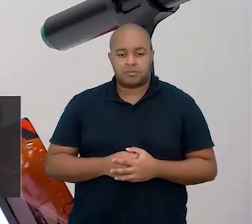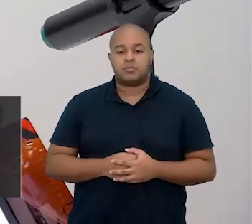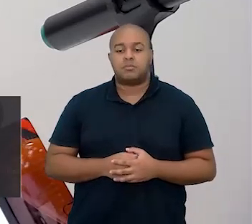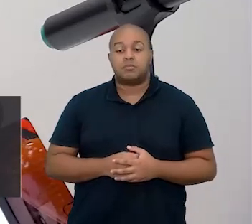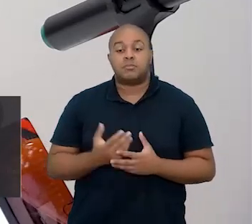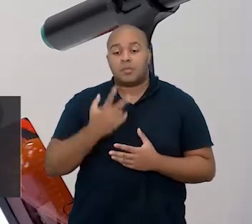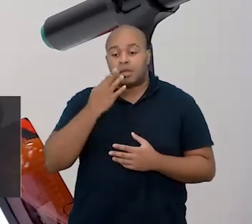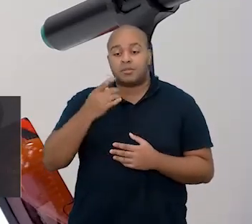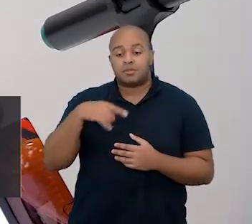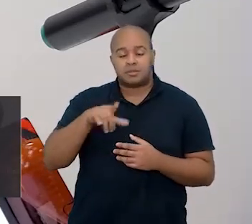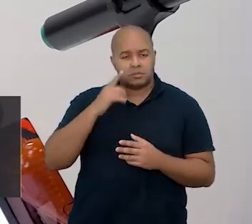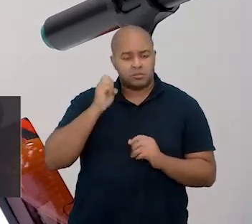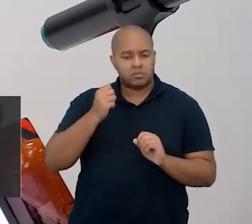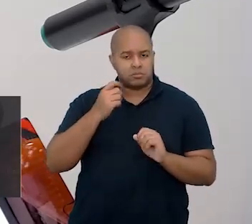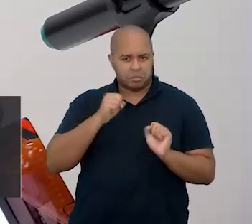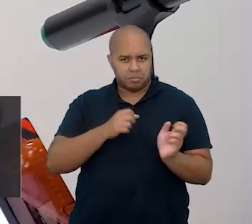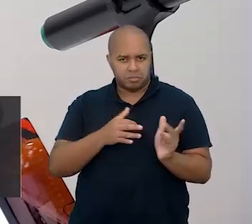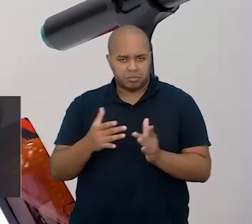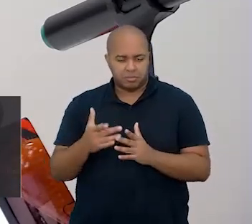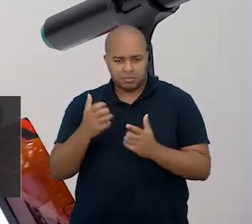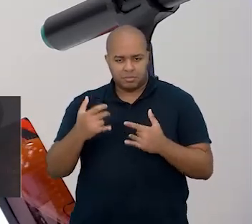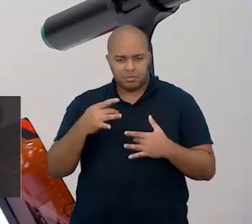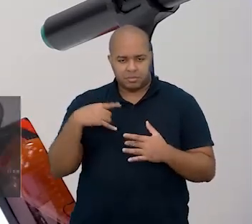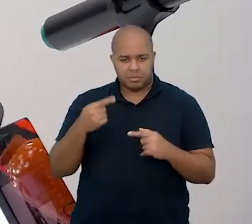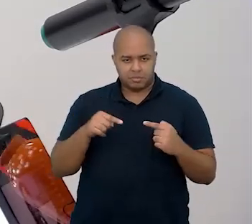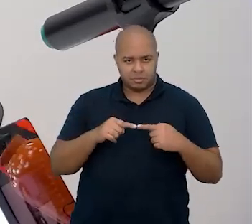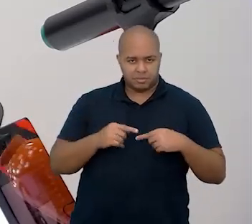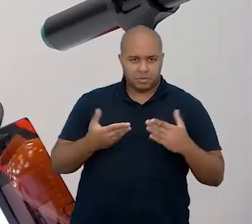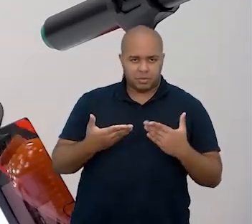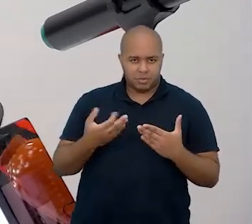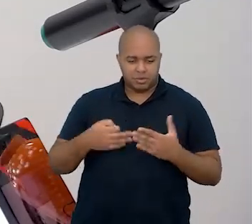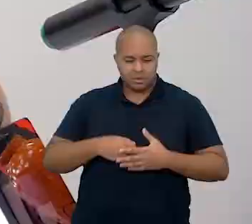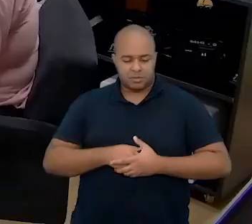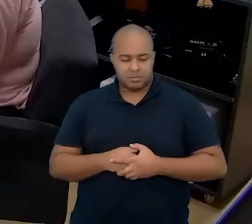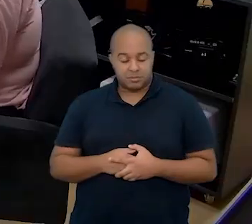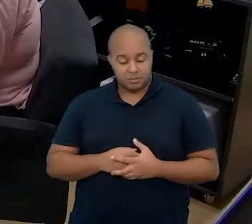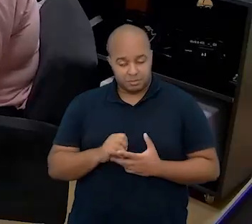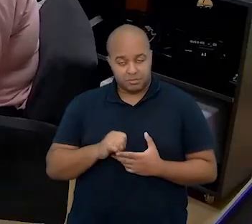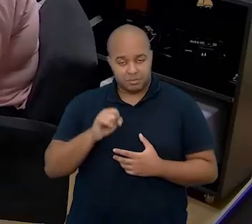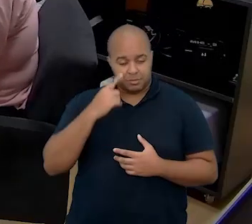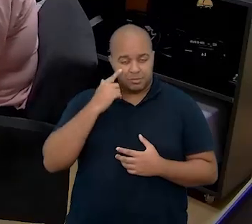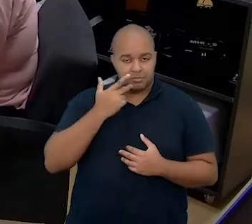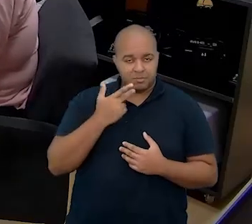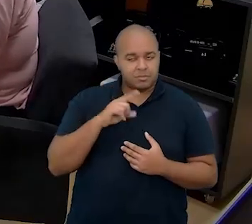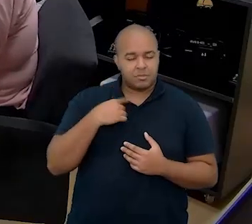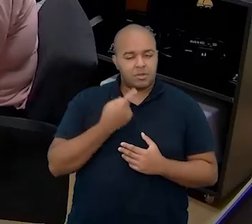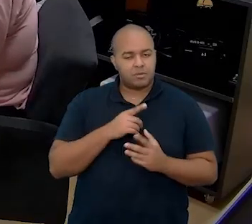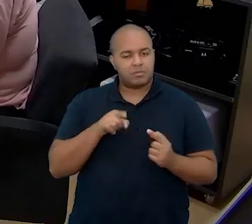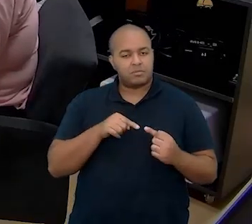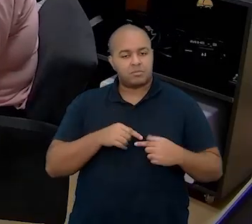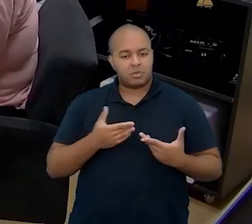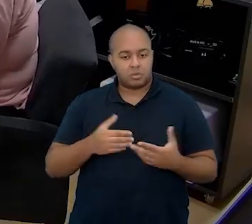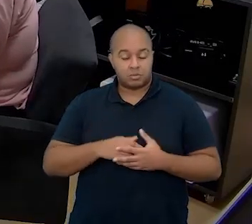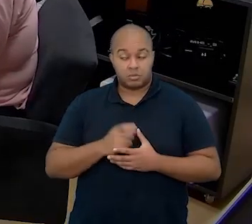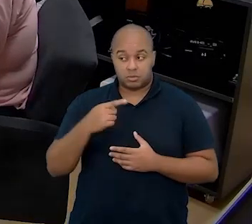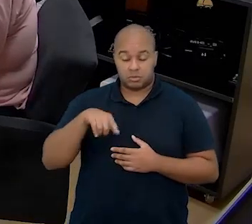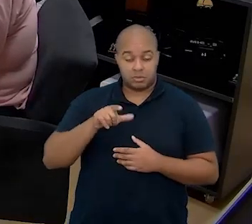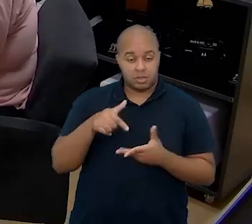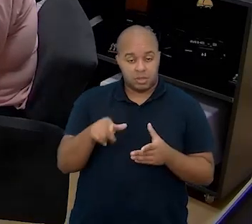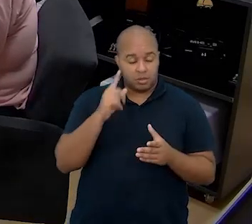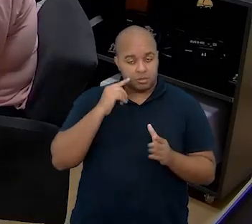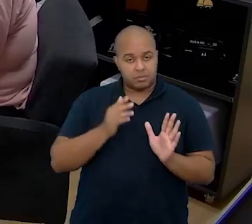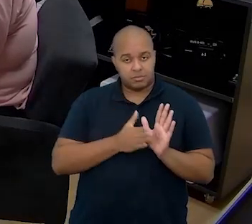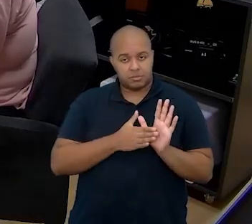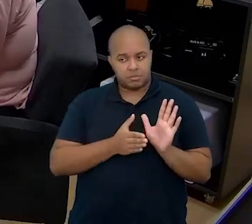E acho que a gente pode seguir, então, para falar dos nossos objetivos hoje, Silvana? Vamos, vamos falar um pouquinho dos nossos objetivos. Nós estamos